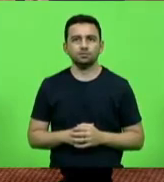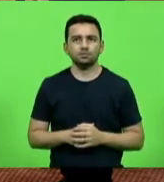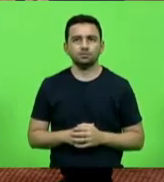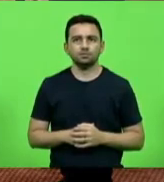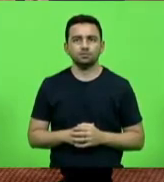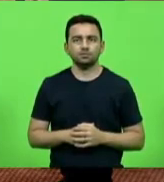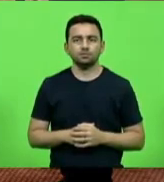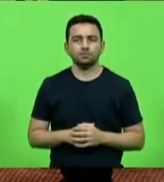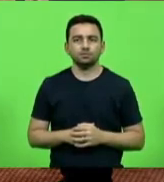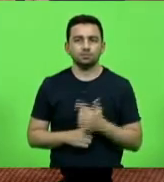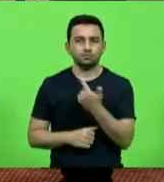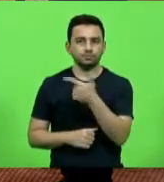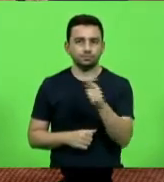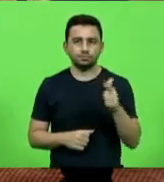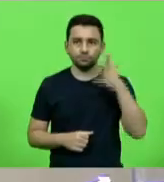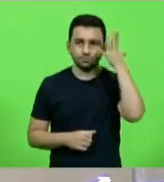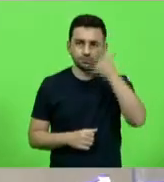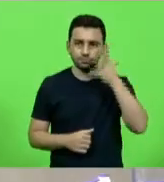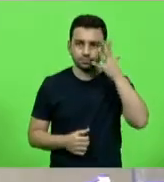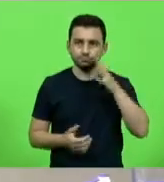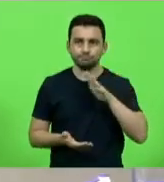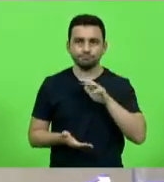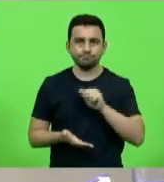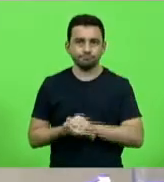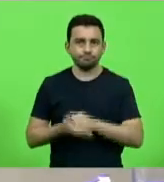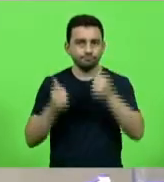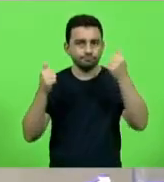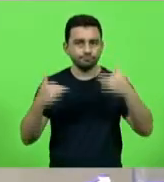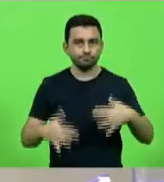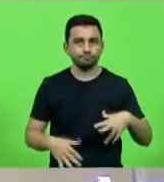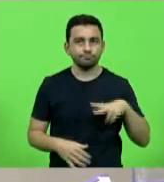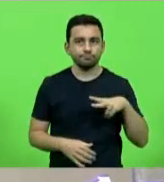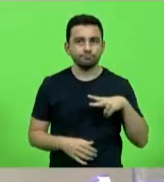Não, havendo oradores inscritos em explicações pessoais.